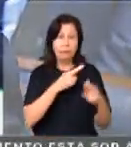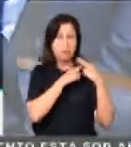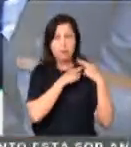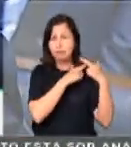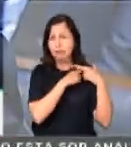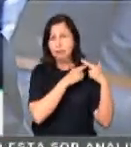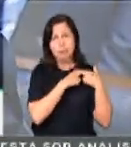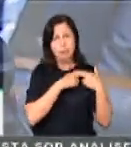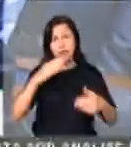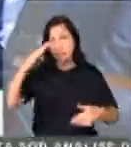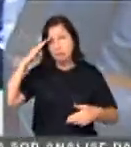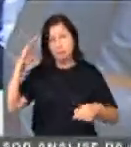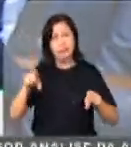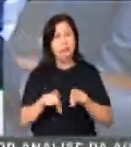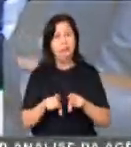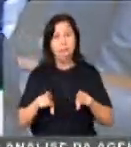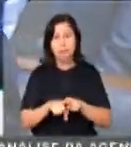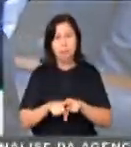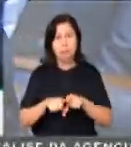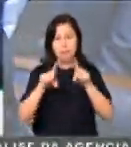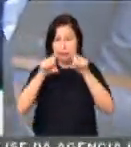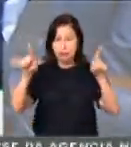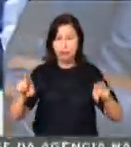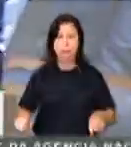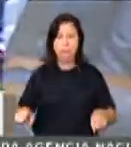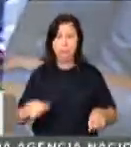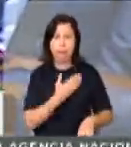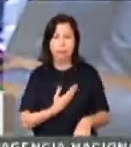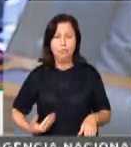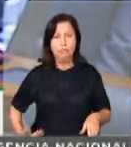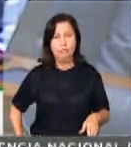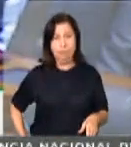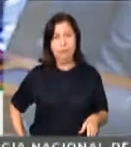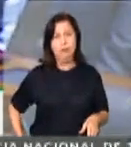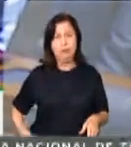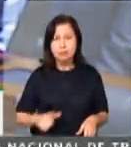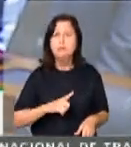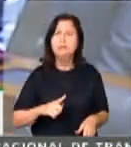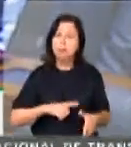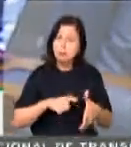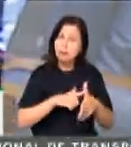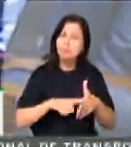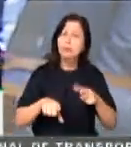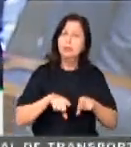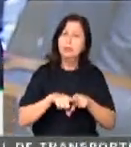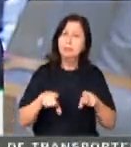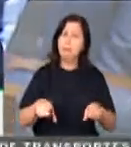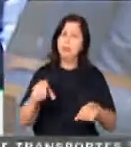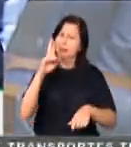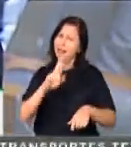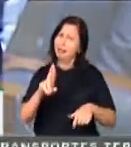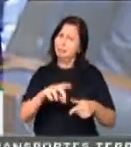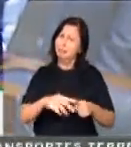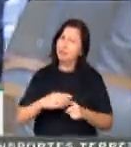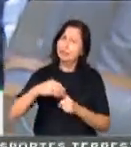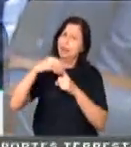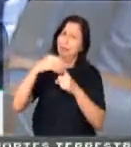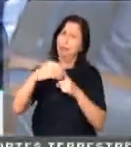muito menos dos militares, nesse momento. Há uma crise e a solução única não pode ser, hipótese alguma e não será,